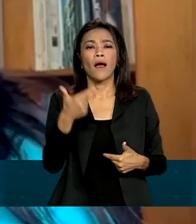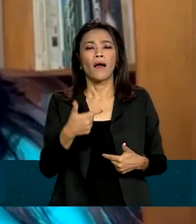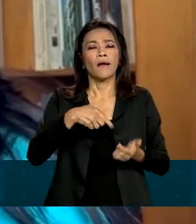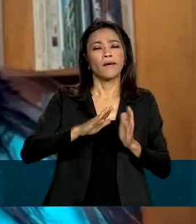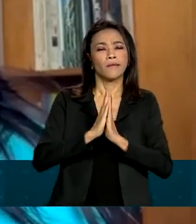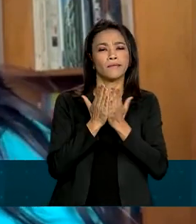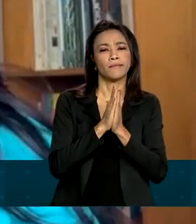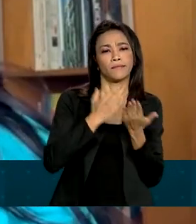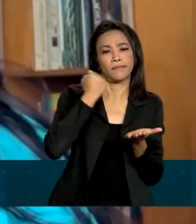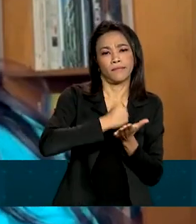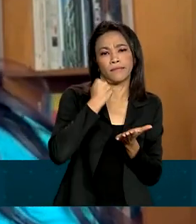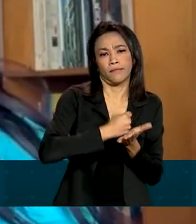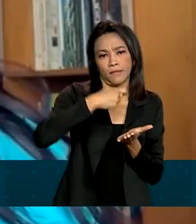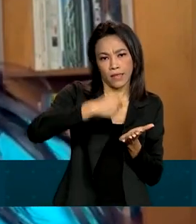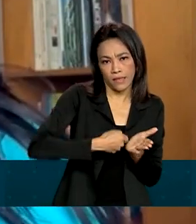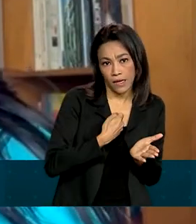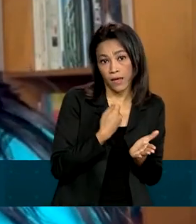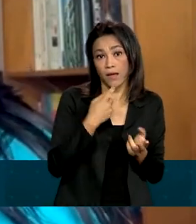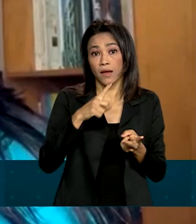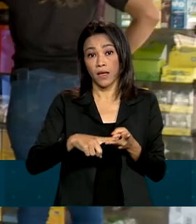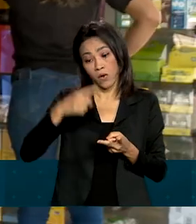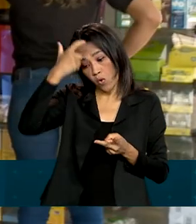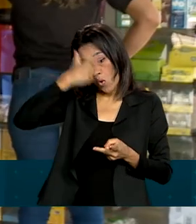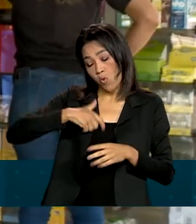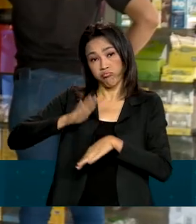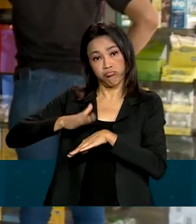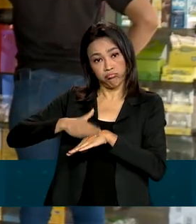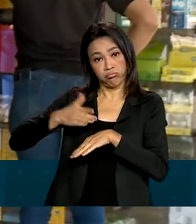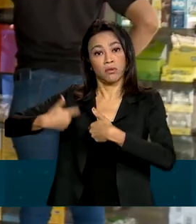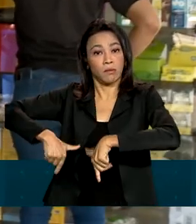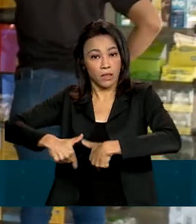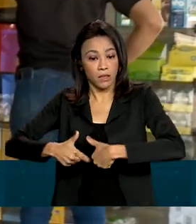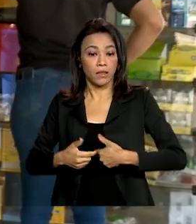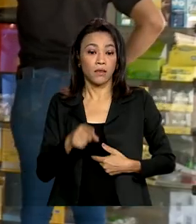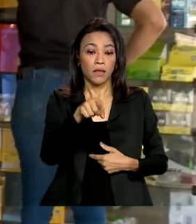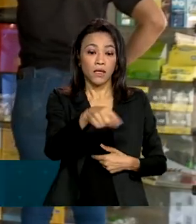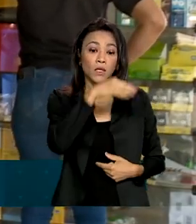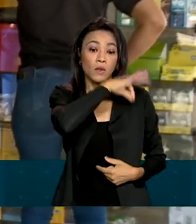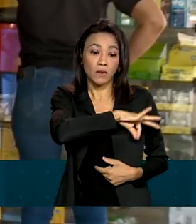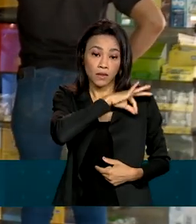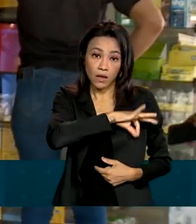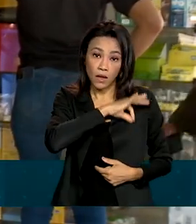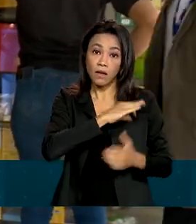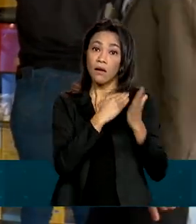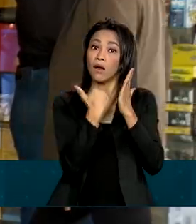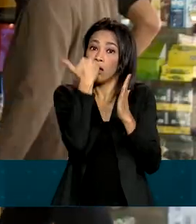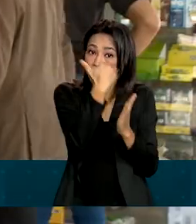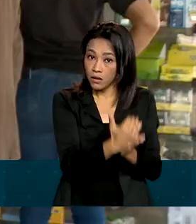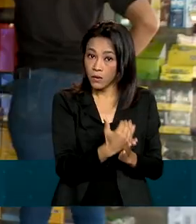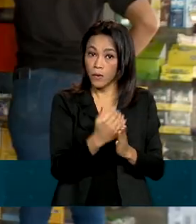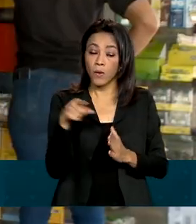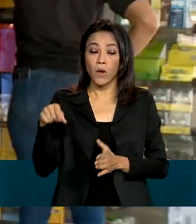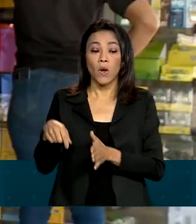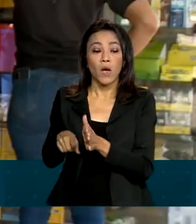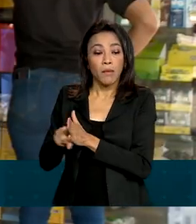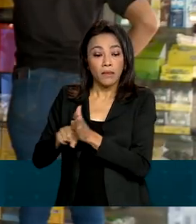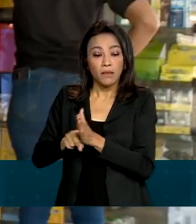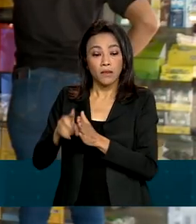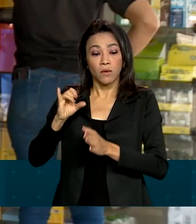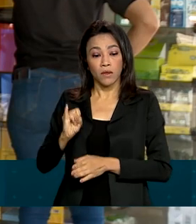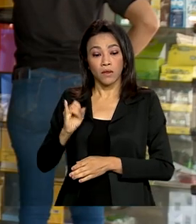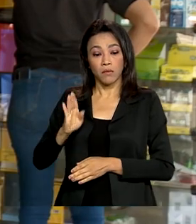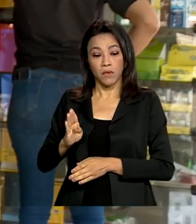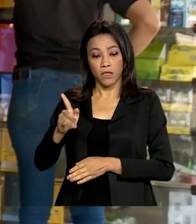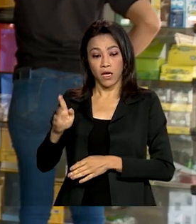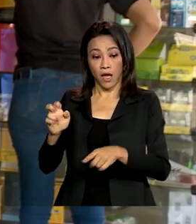carteira de trabalho como trabalhador por conta própria. E a renda média do trabalhador cresceu. Segundo o IBGE, o valor médio